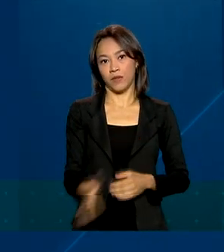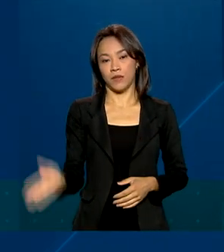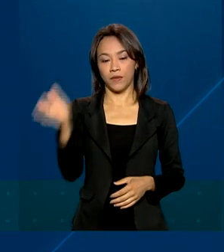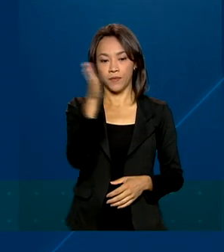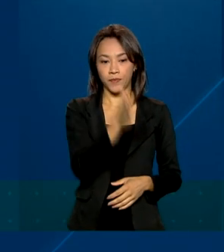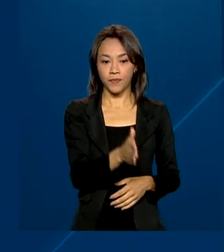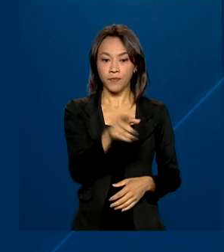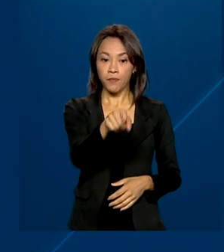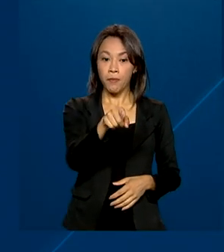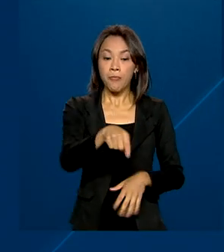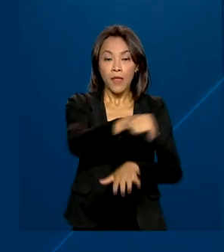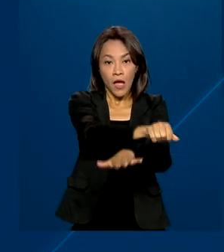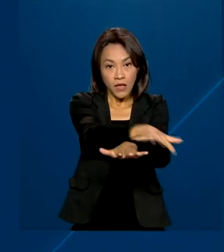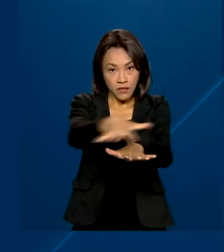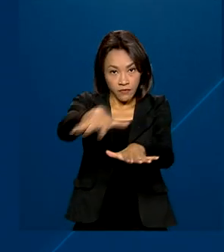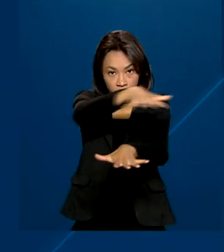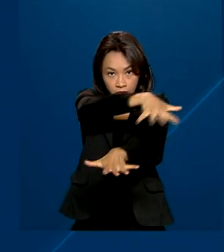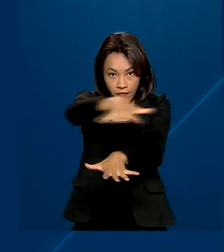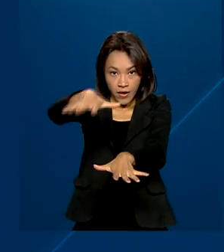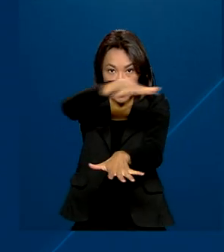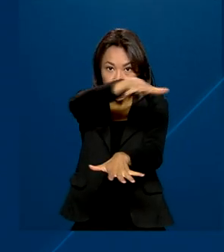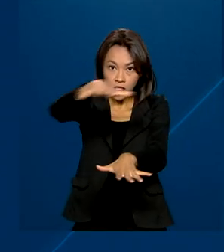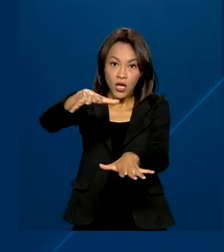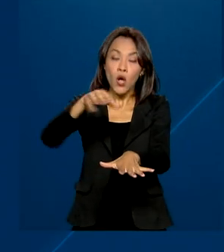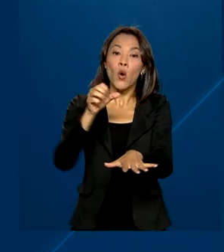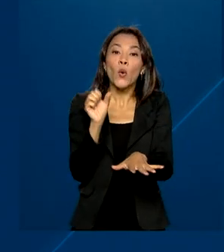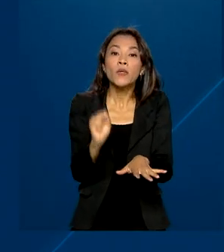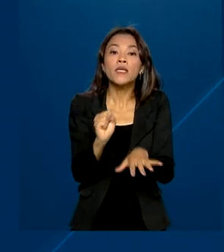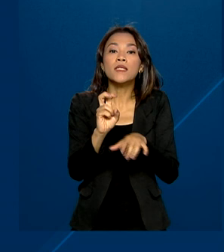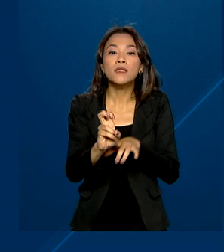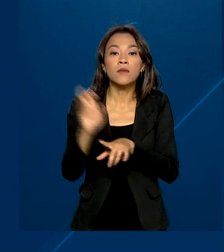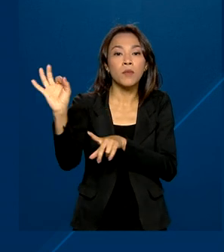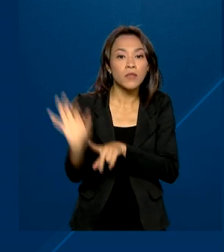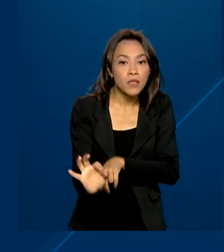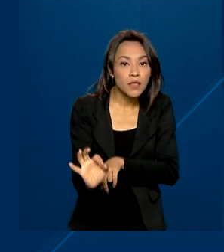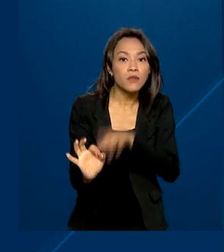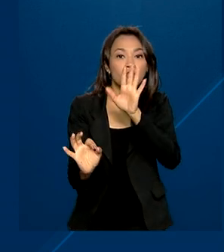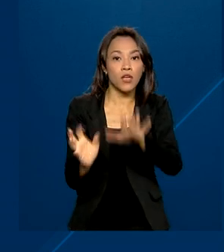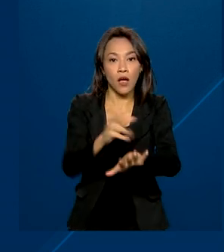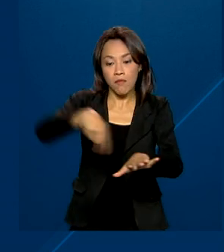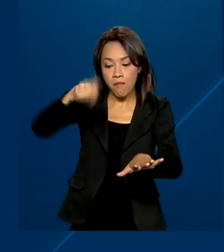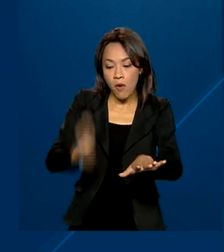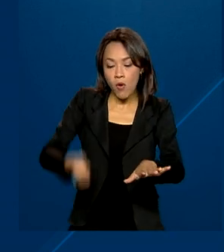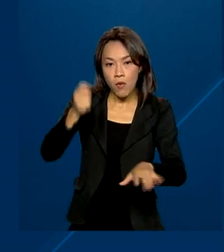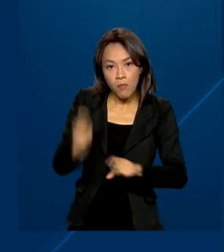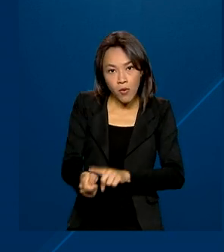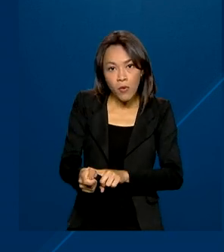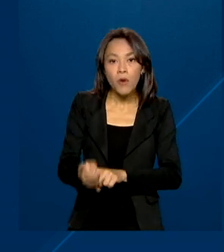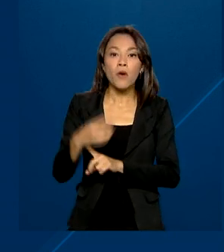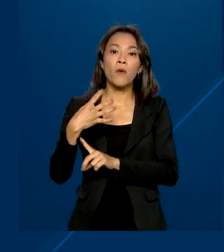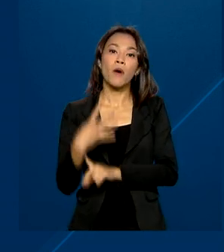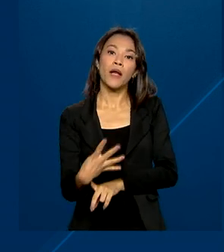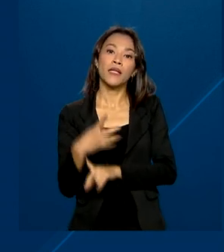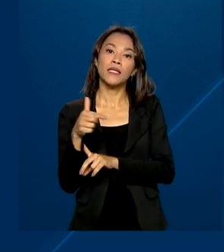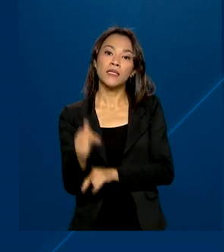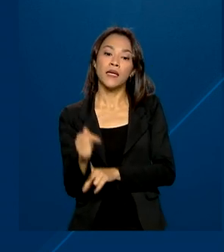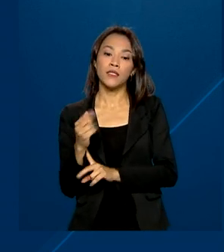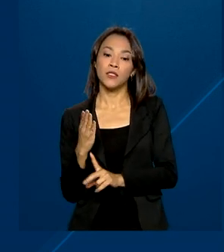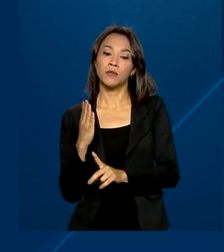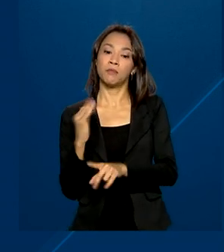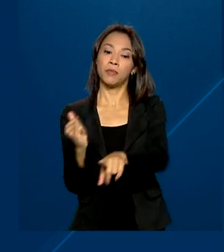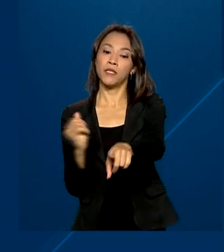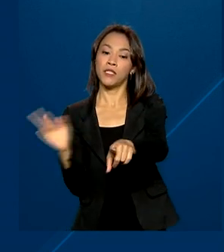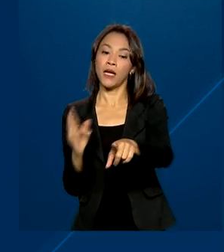de radiofrequência disponibilizadas, 85% foram arrematadas por 47 bilhões de reais,